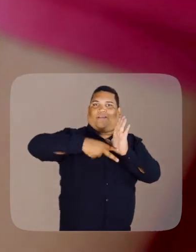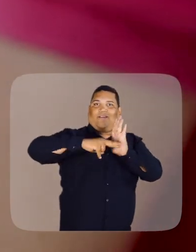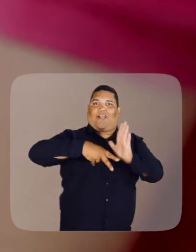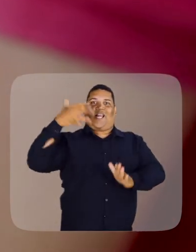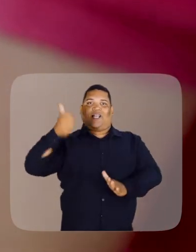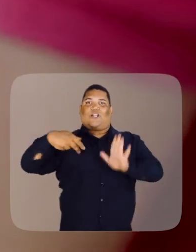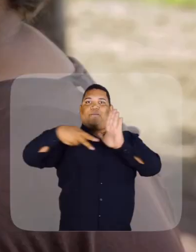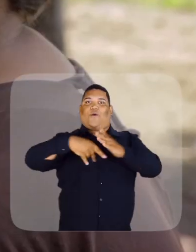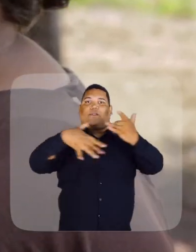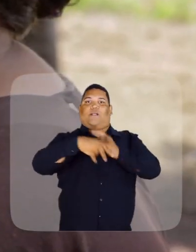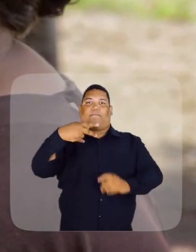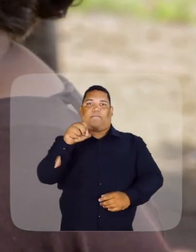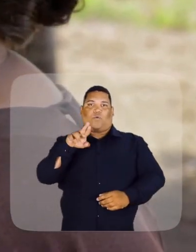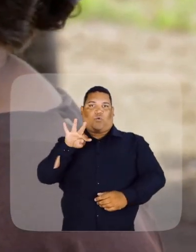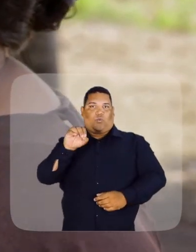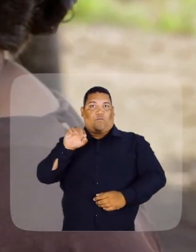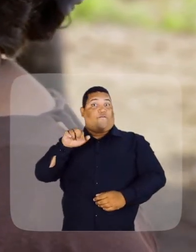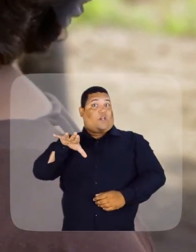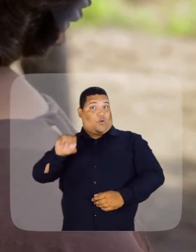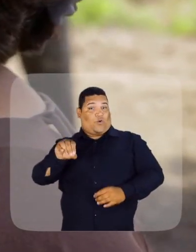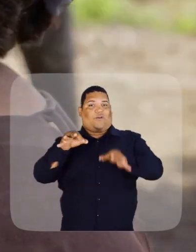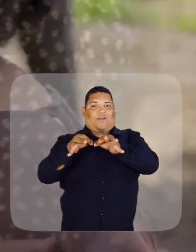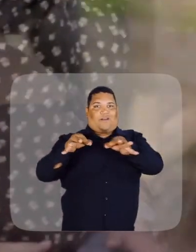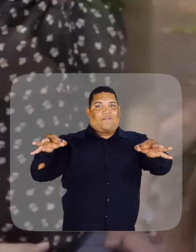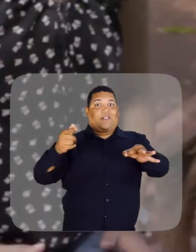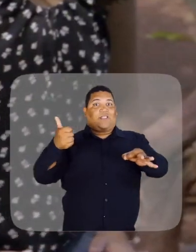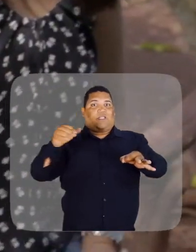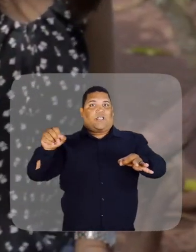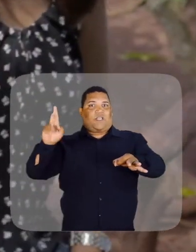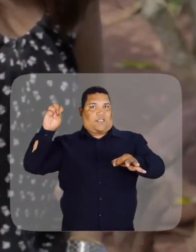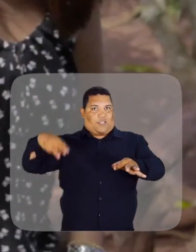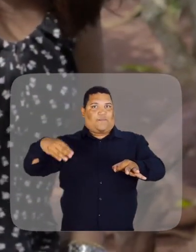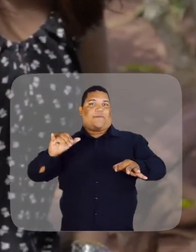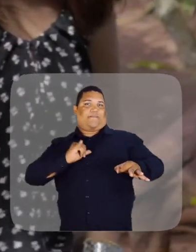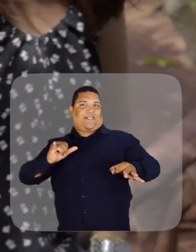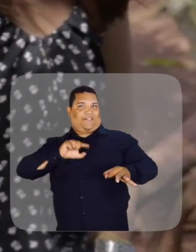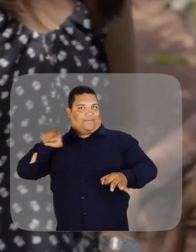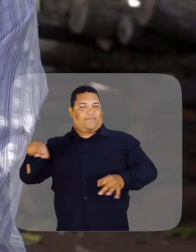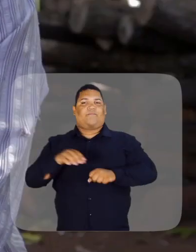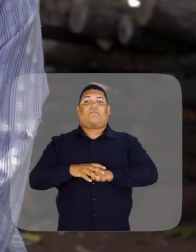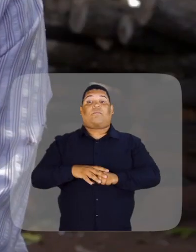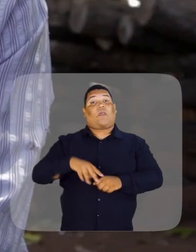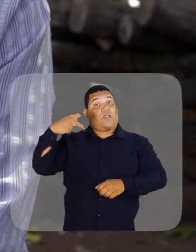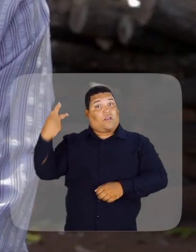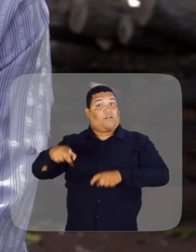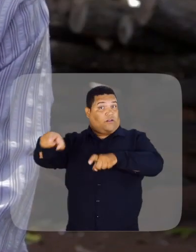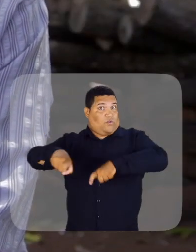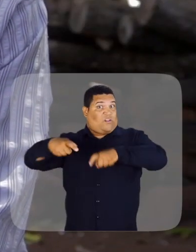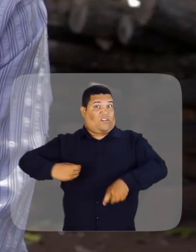produtores de leite na cidade de Porto Franco, localizada a 100 quilômetros de Imperatriz. A vida aqui